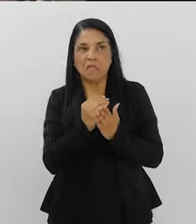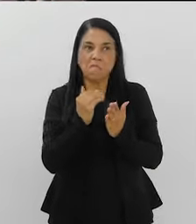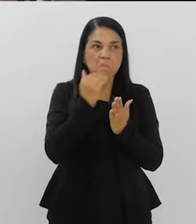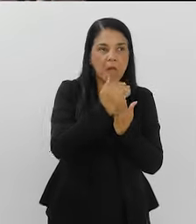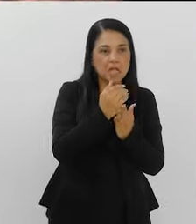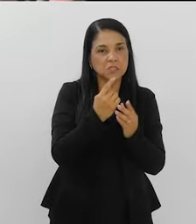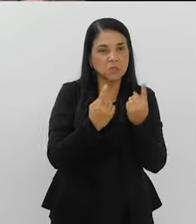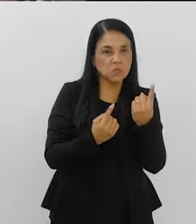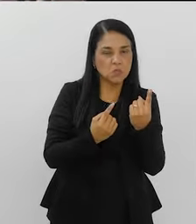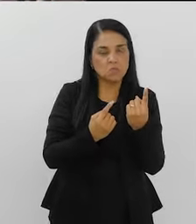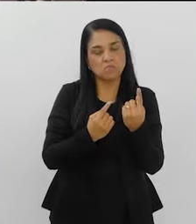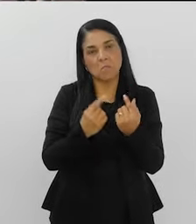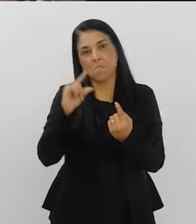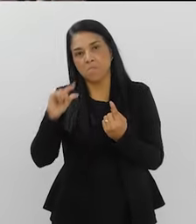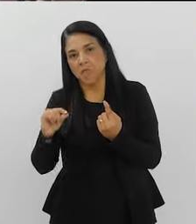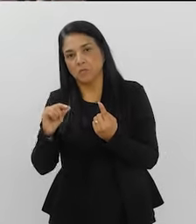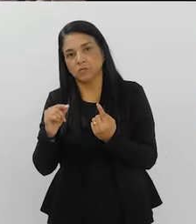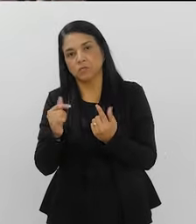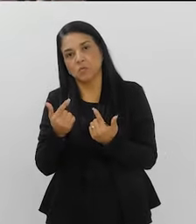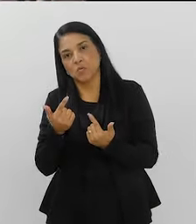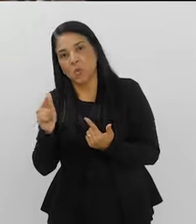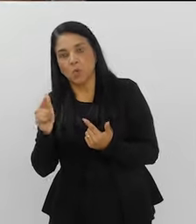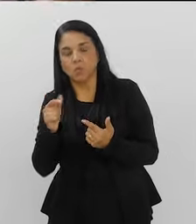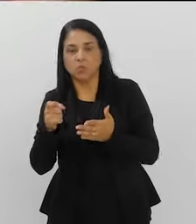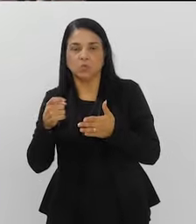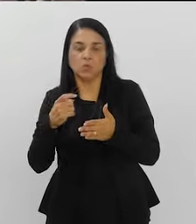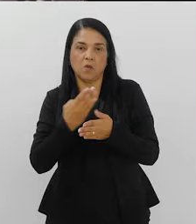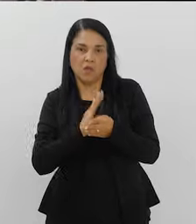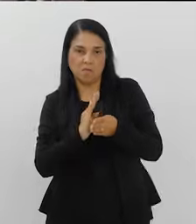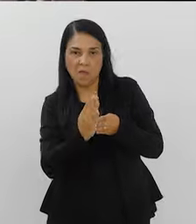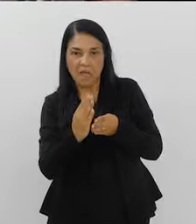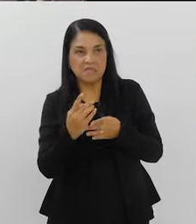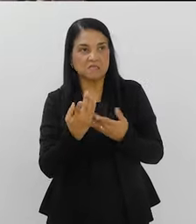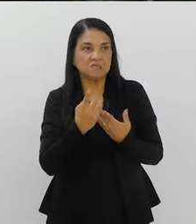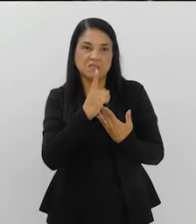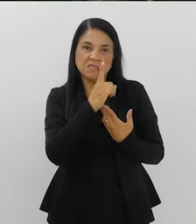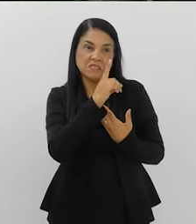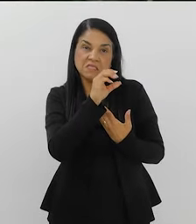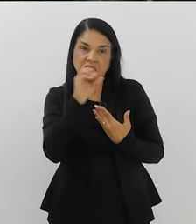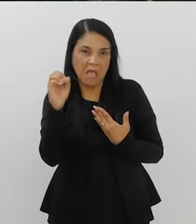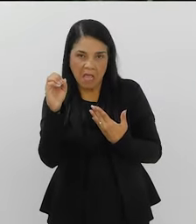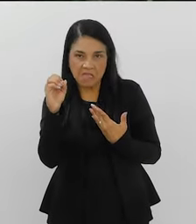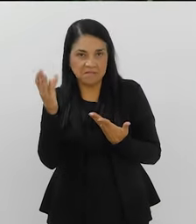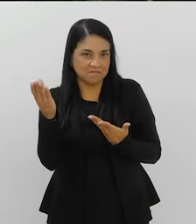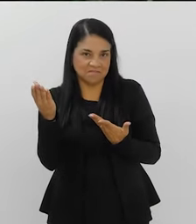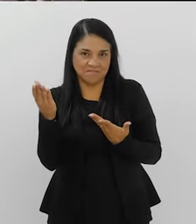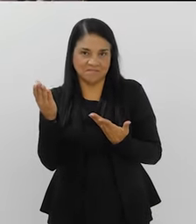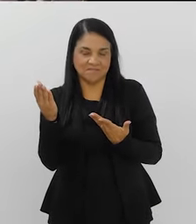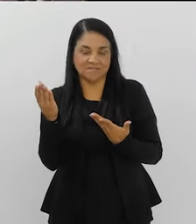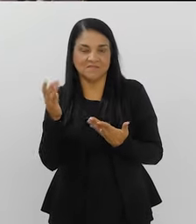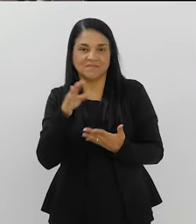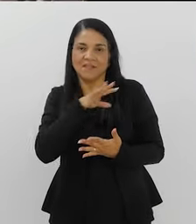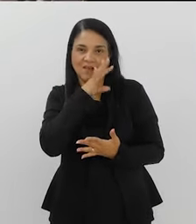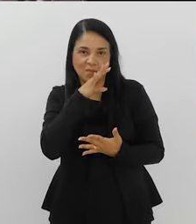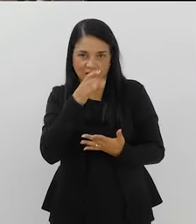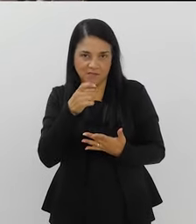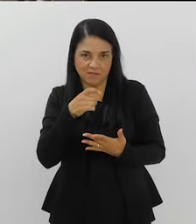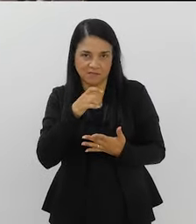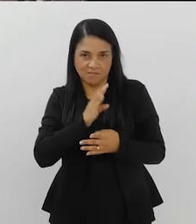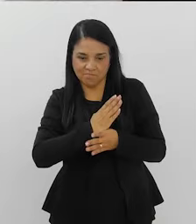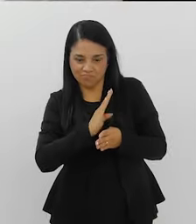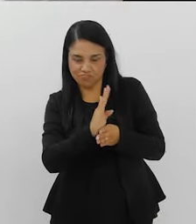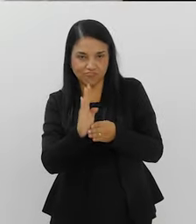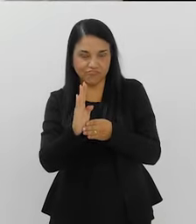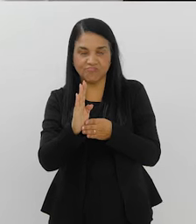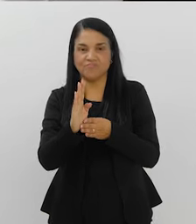a gente pegar 100 animais, contar os 100? É uma outra coisa a se seguir, né? Porque é só o ponto do iceberg isso. É verdade.